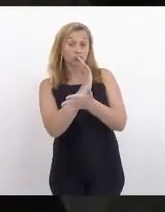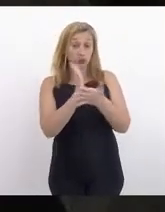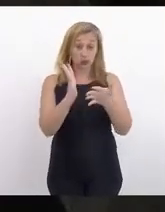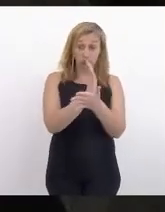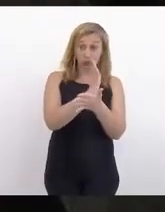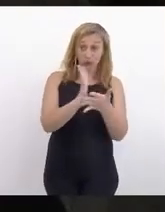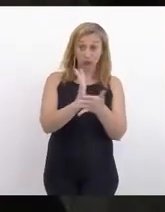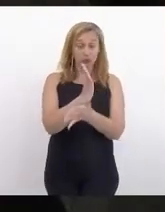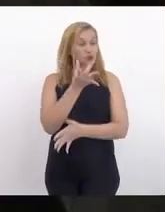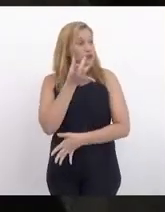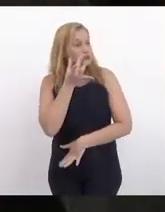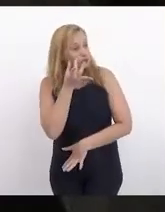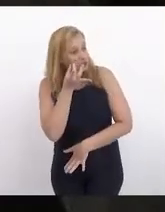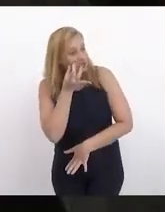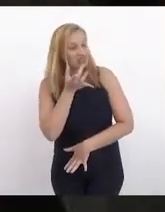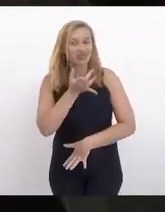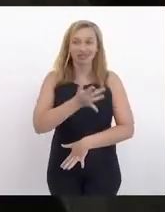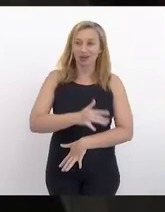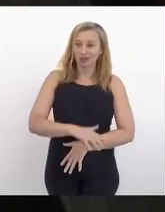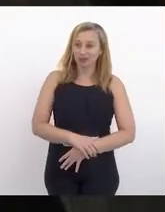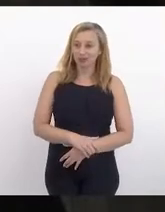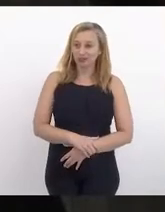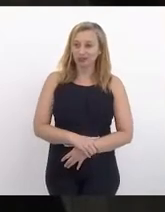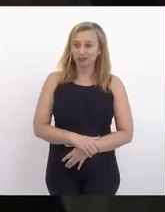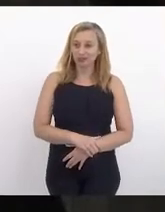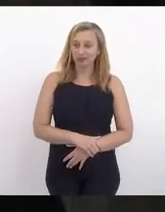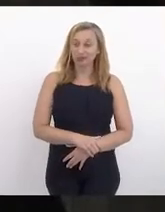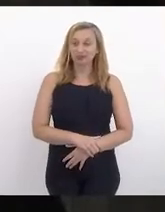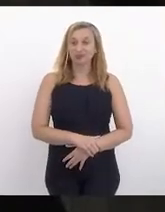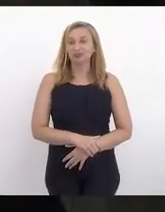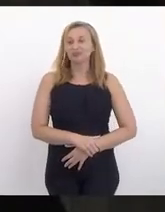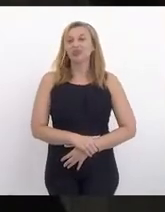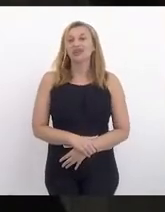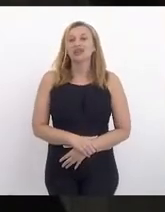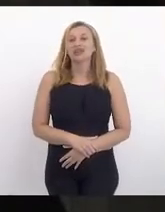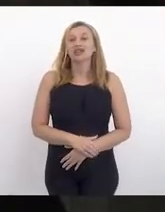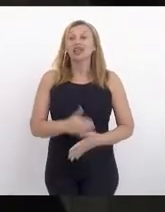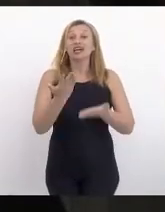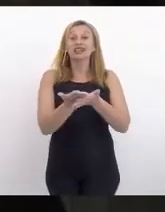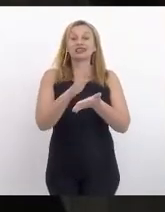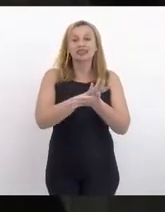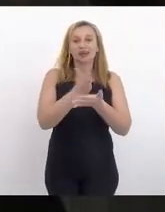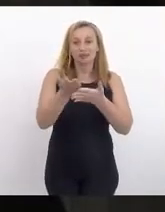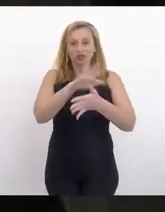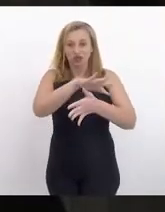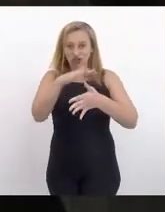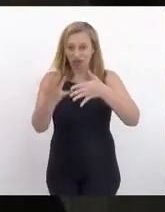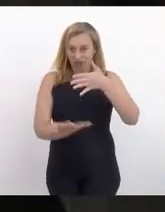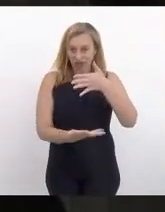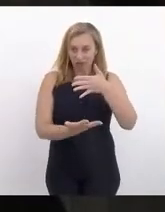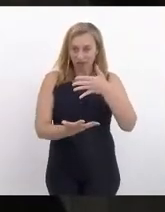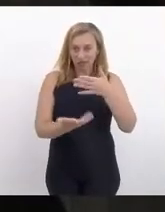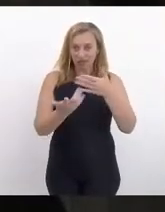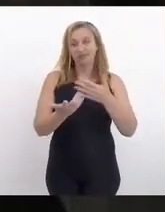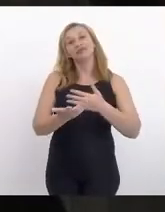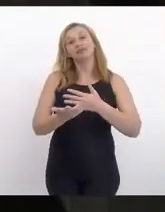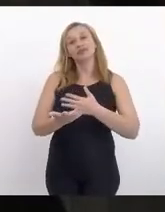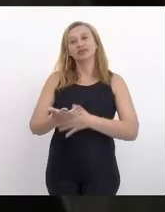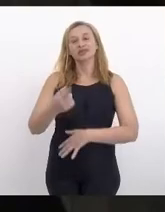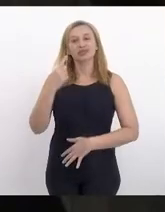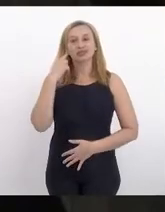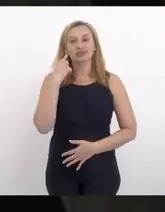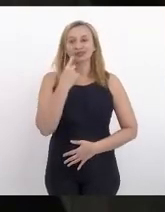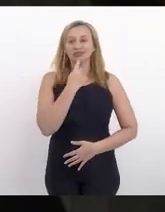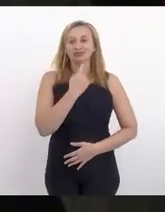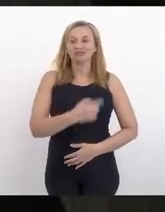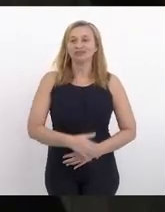presencial, senhora intérprete da linguagem de